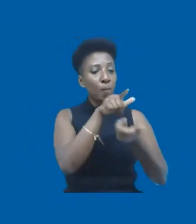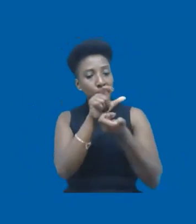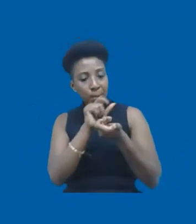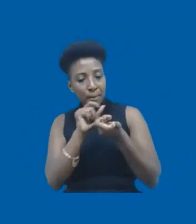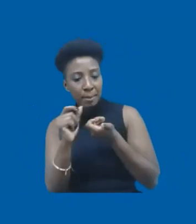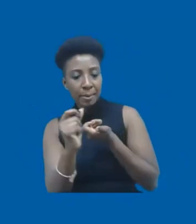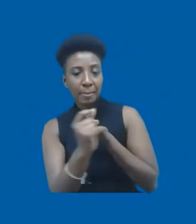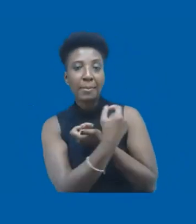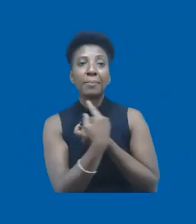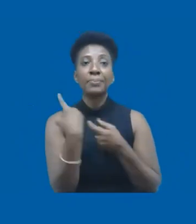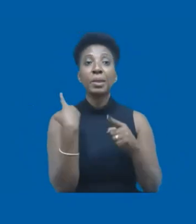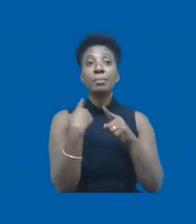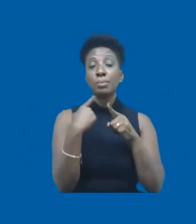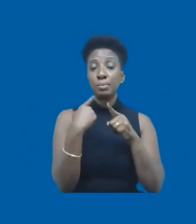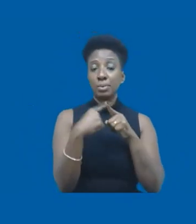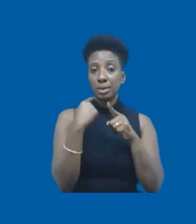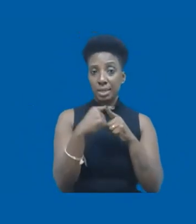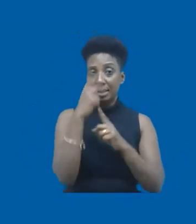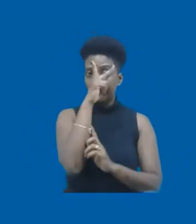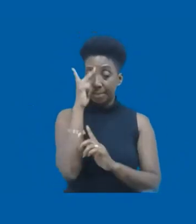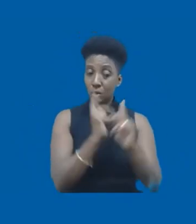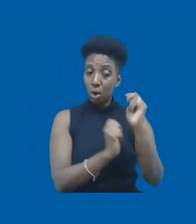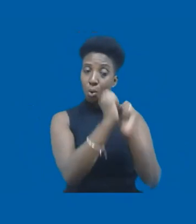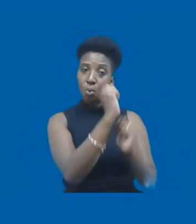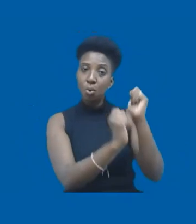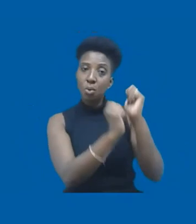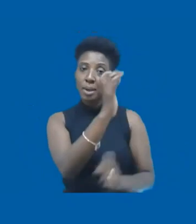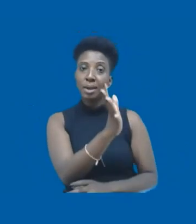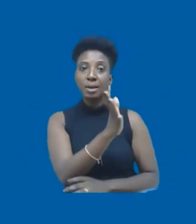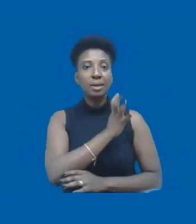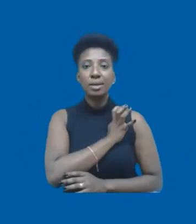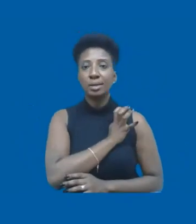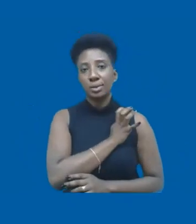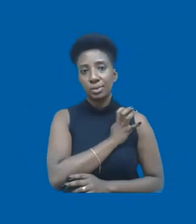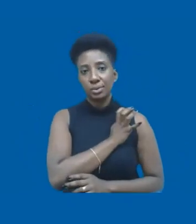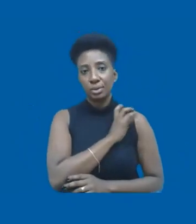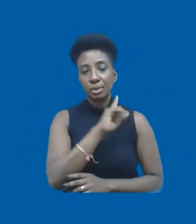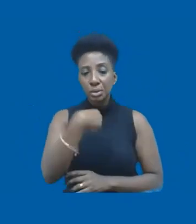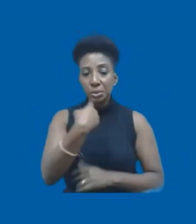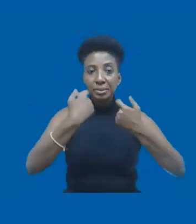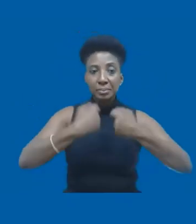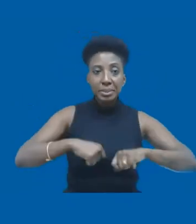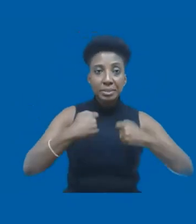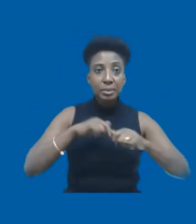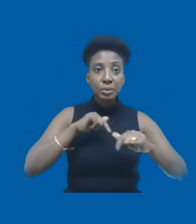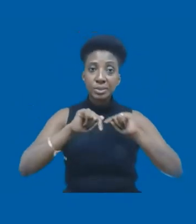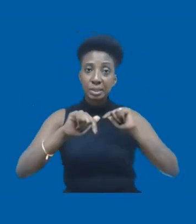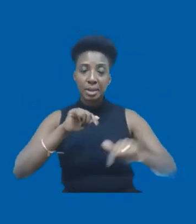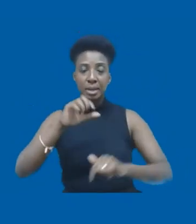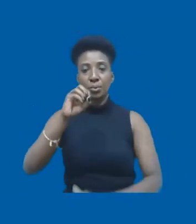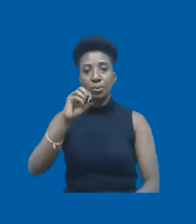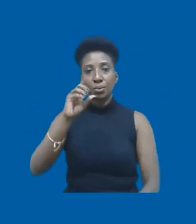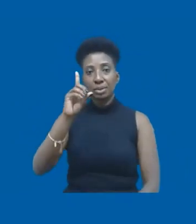instaurou porque aqueles que comandam são os mais ricos. Então, nós temos que trabalhar o ODS-10. Por isso foi